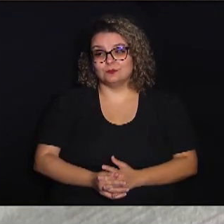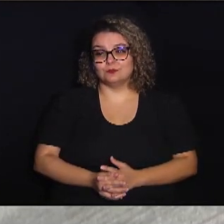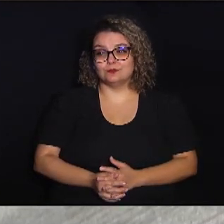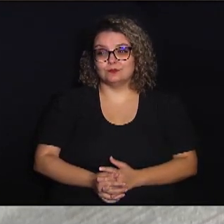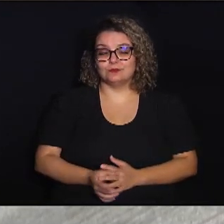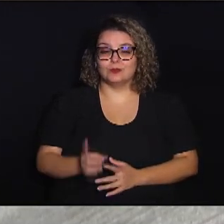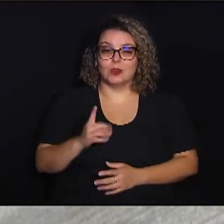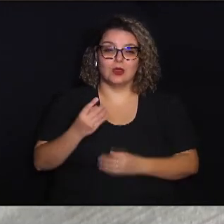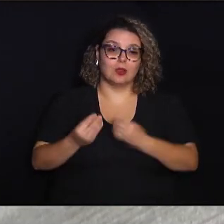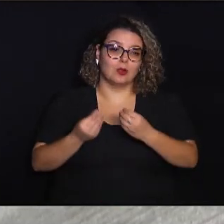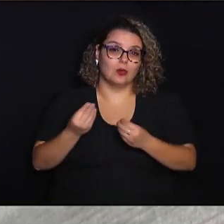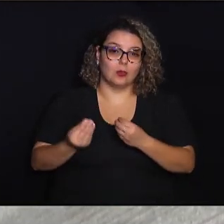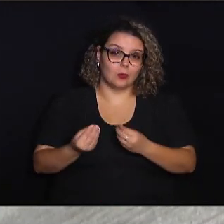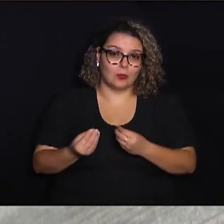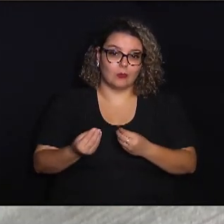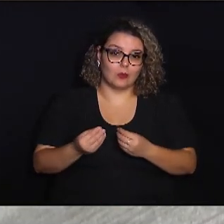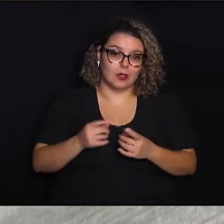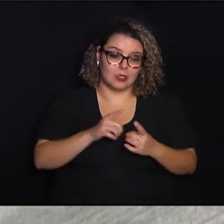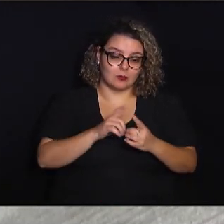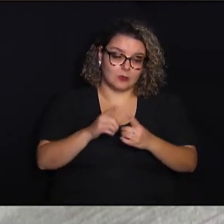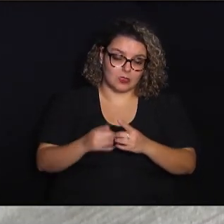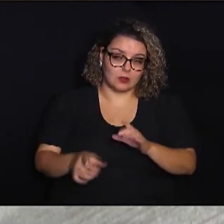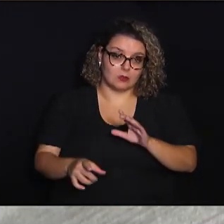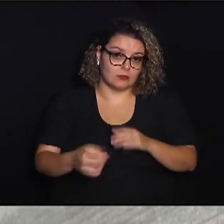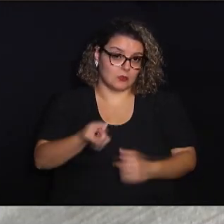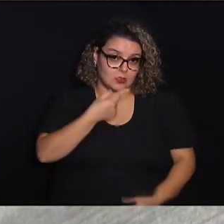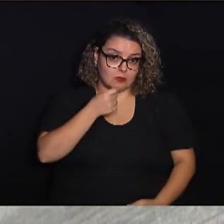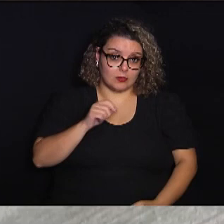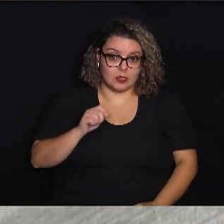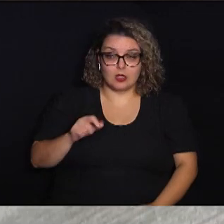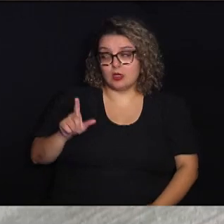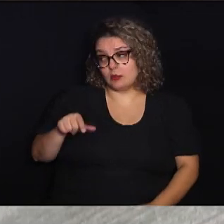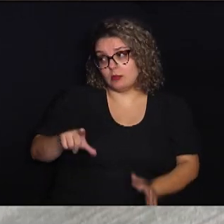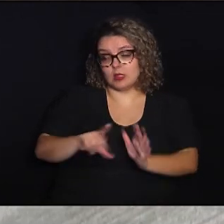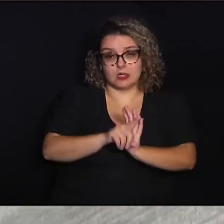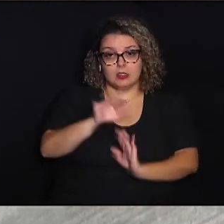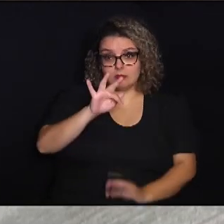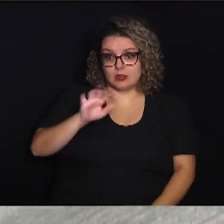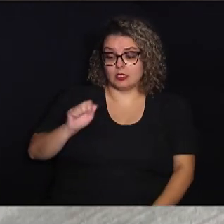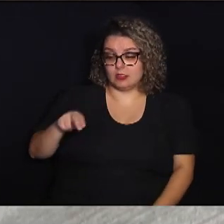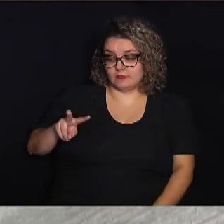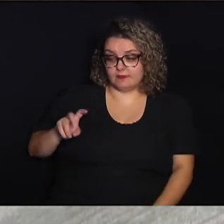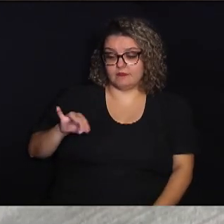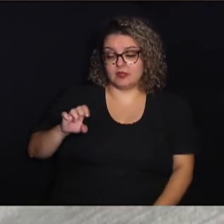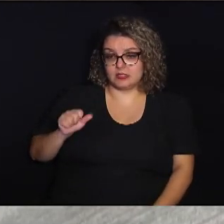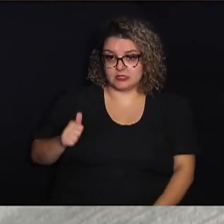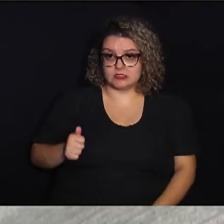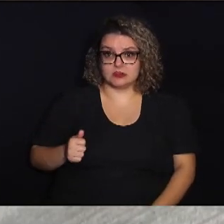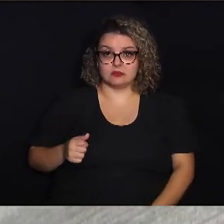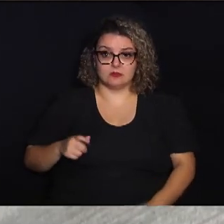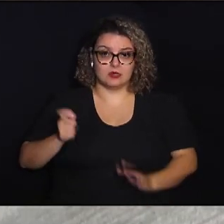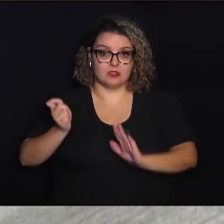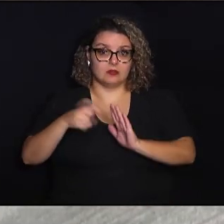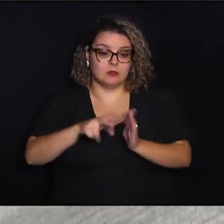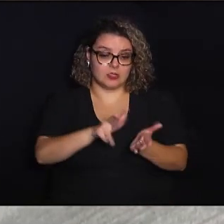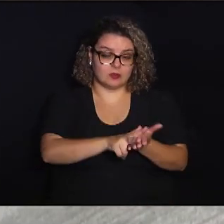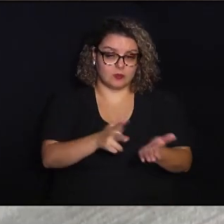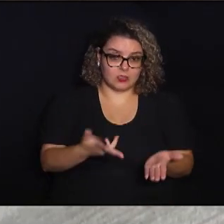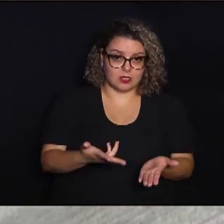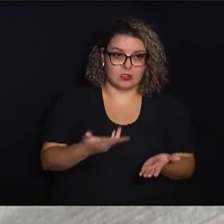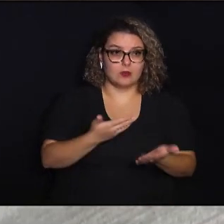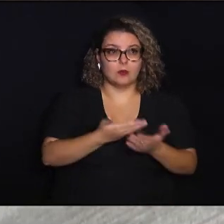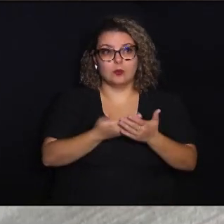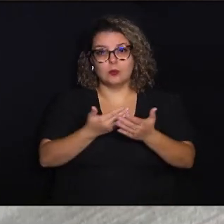apreciar esse medicamento, porque isso é uma lei federal, a Anvisa que vai regular, mas sim os estudos da forma,